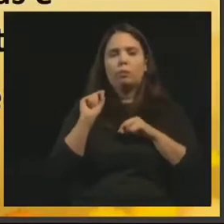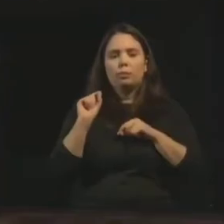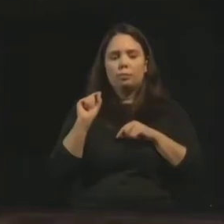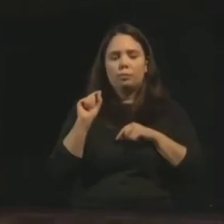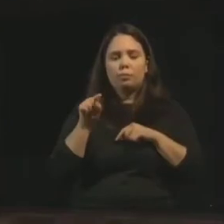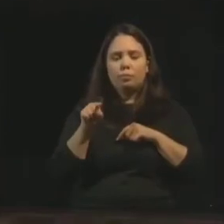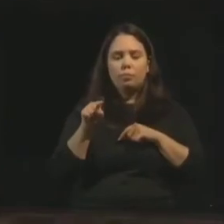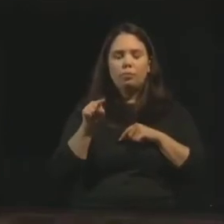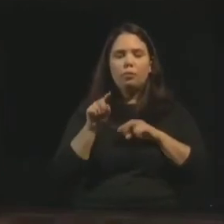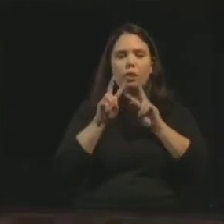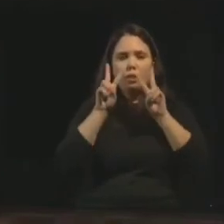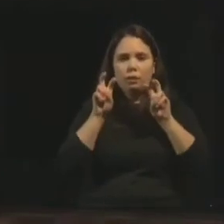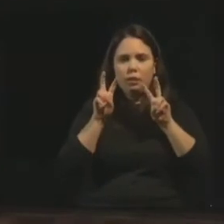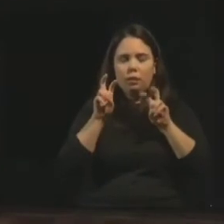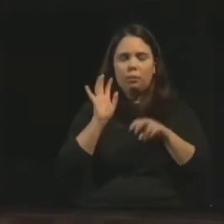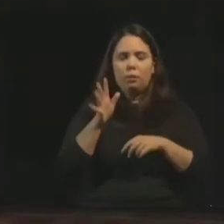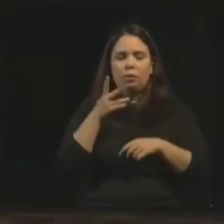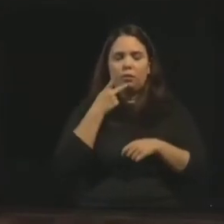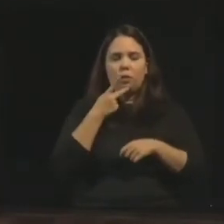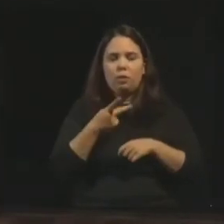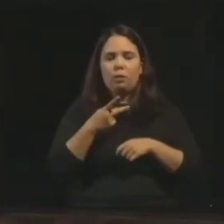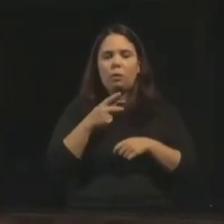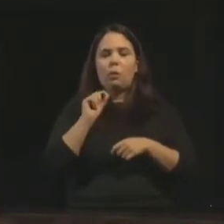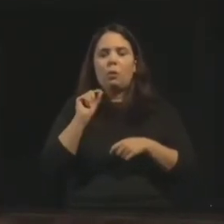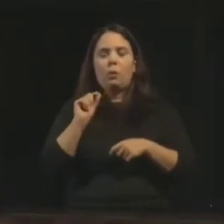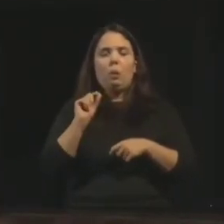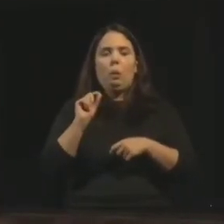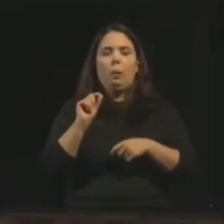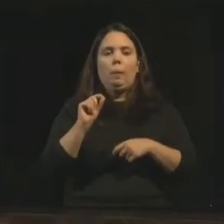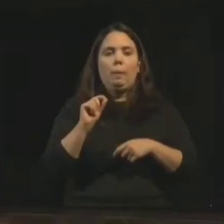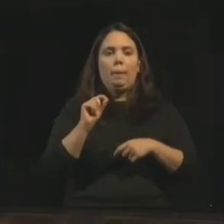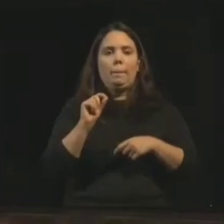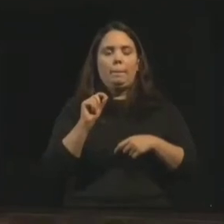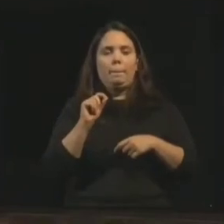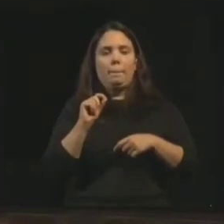já falamos sobre esse tema. Deixar um médium obsedado.